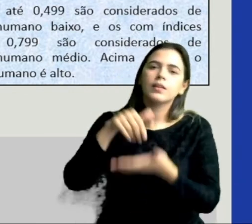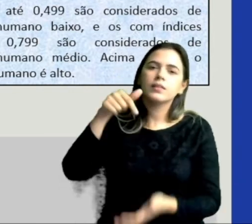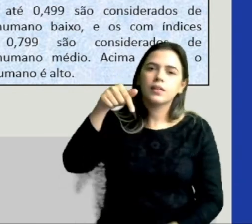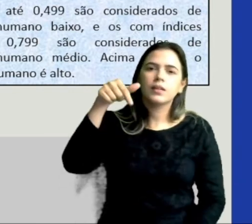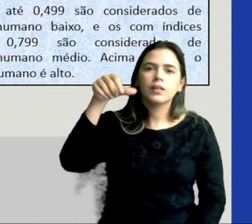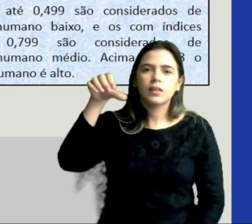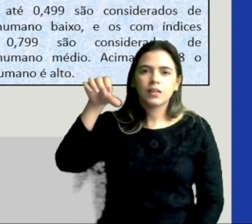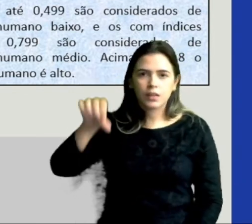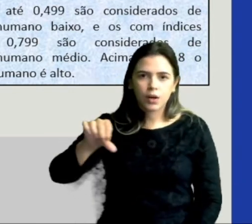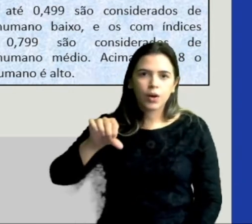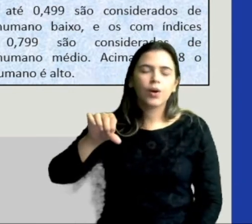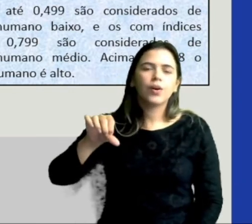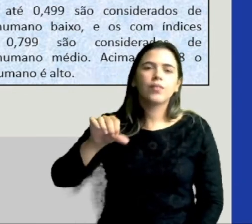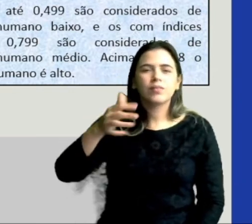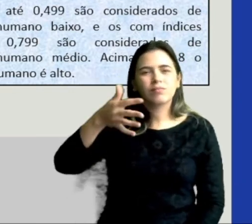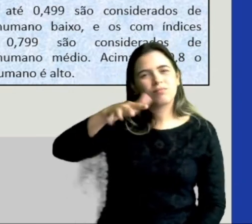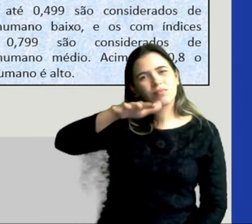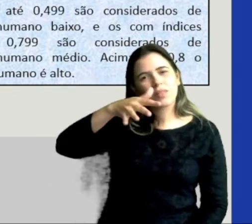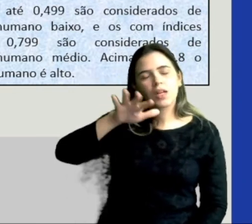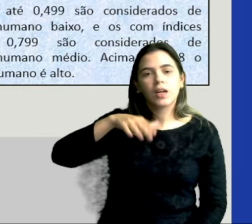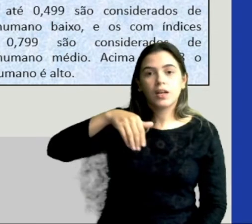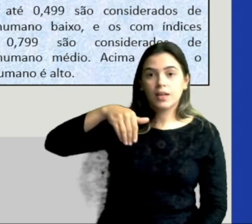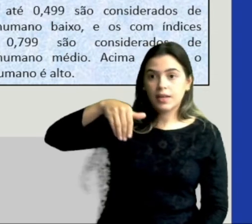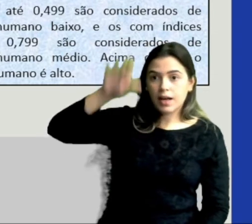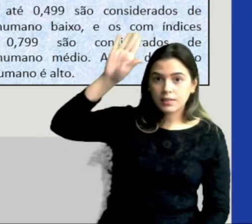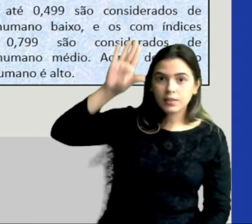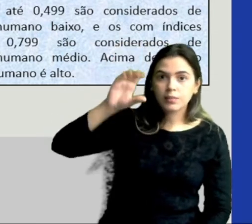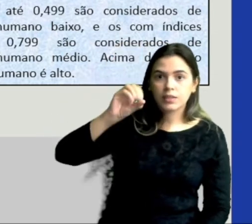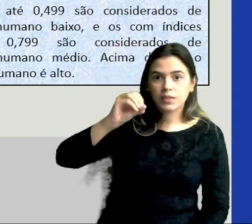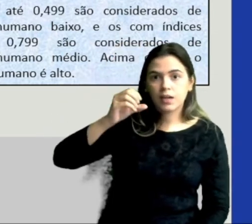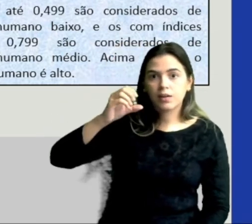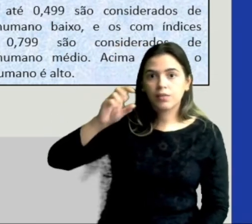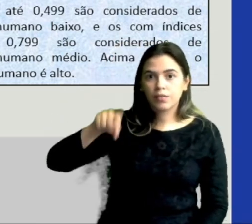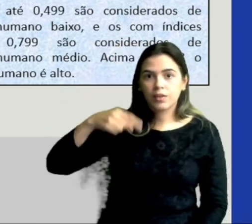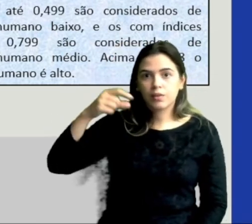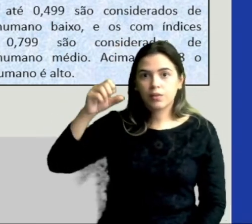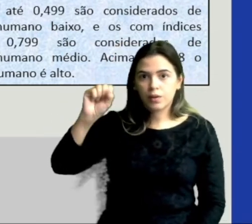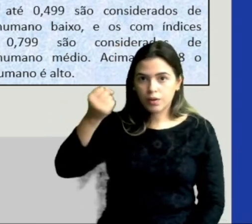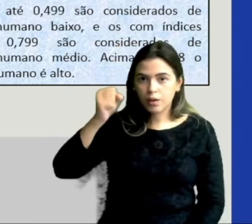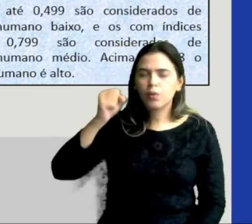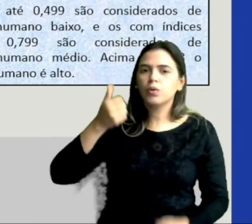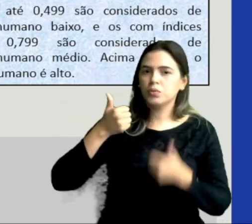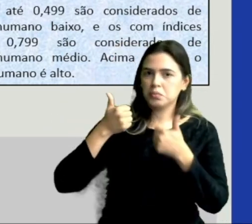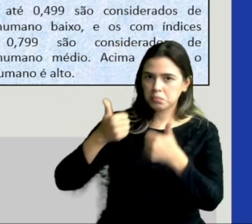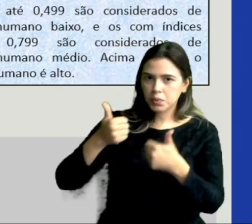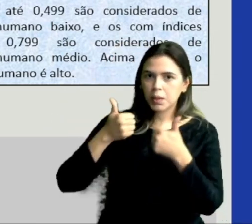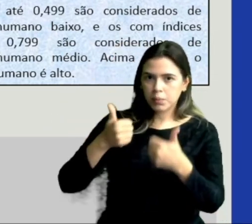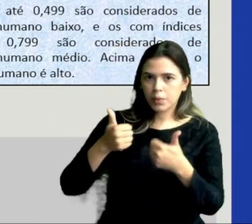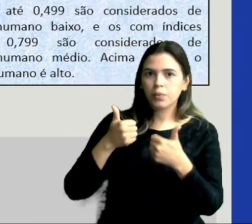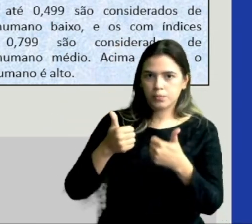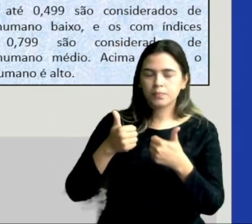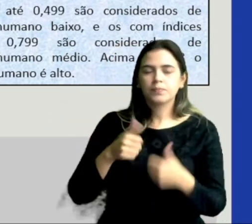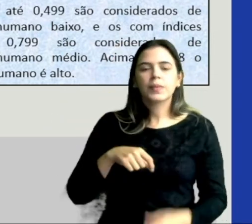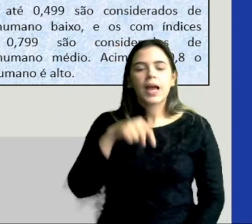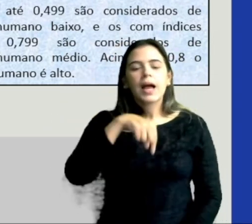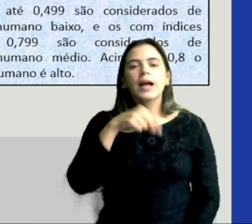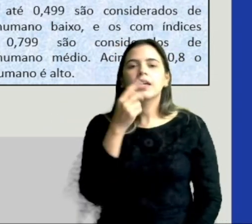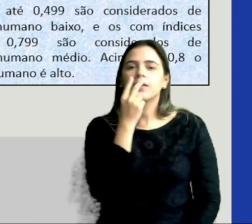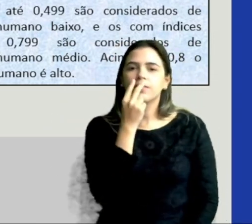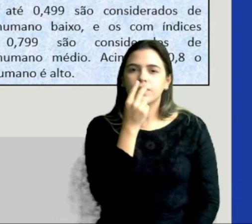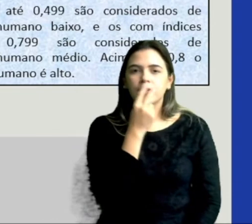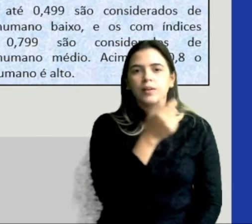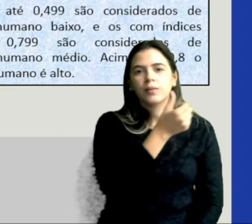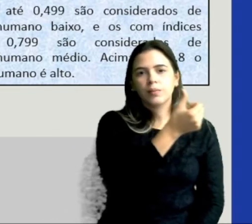índice intermediário e acima de 0,8 é um bom índice de Desenvolvimento Humano. No caso de Vitória, de